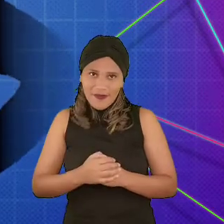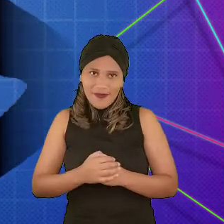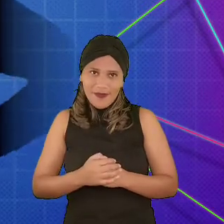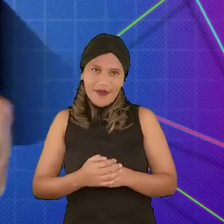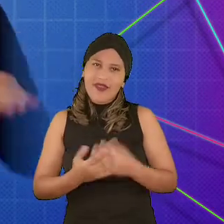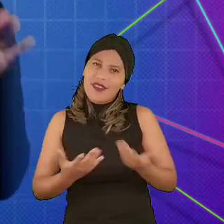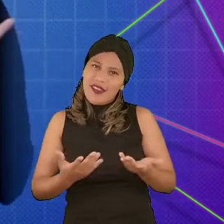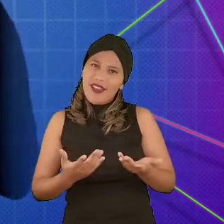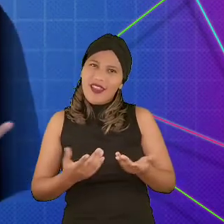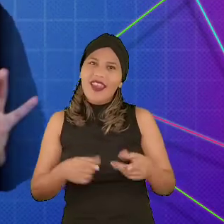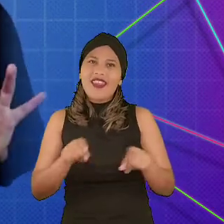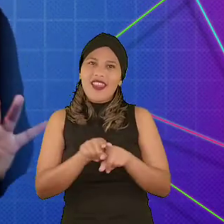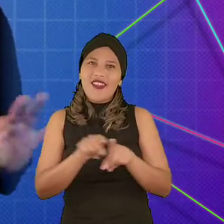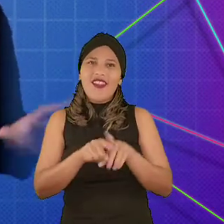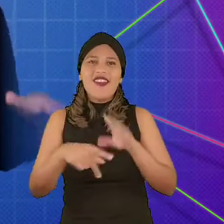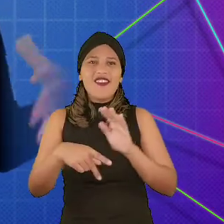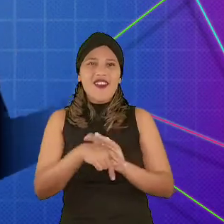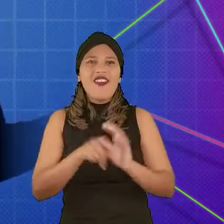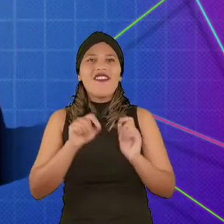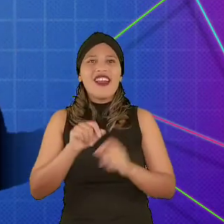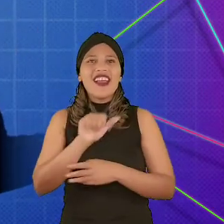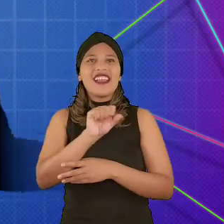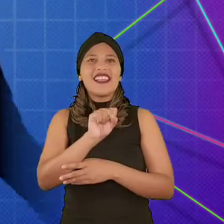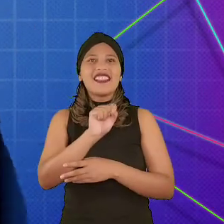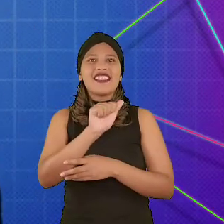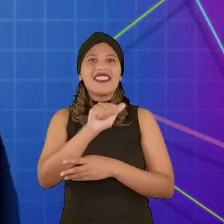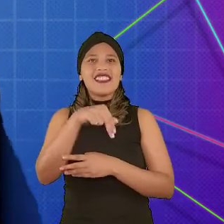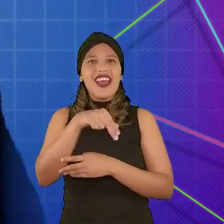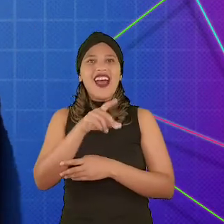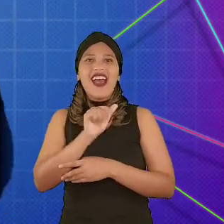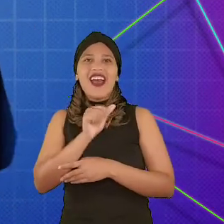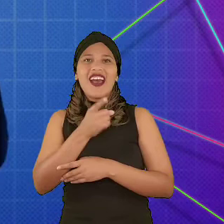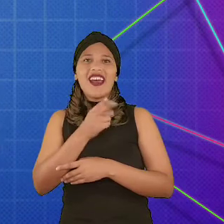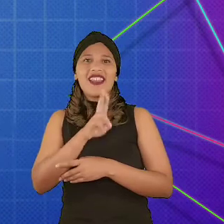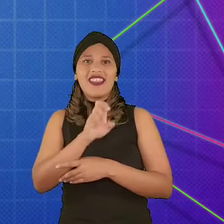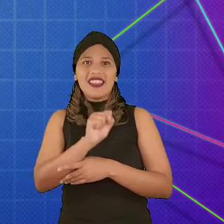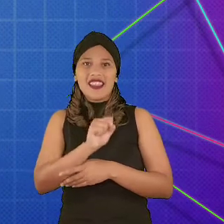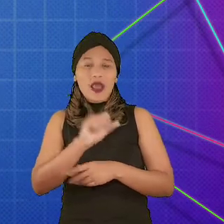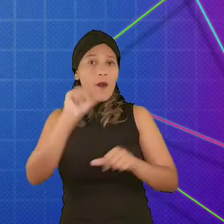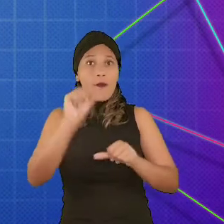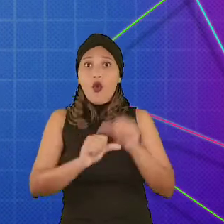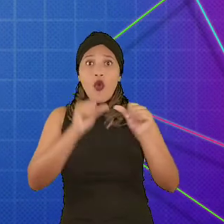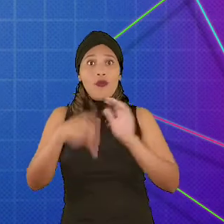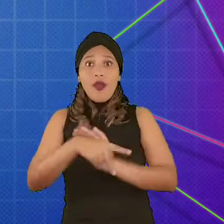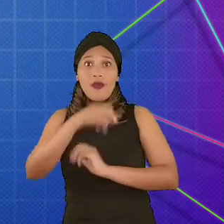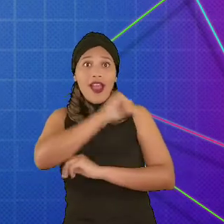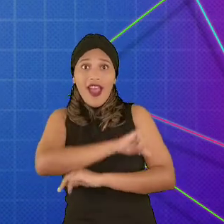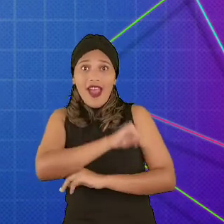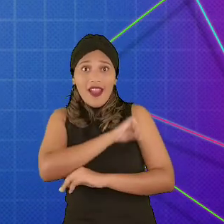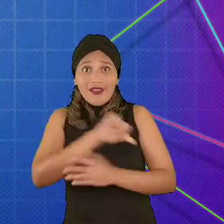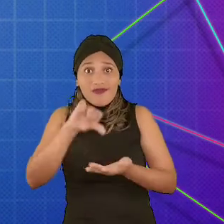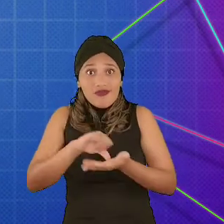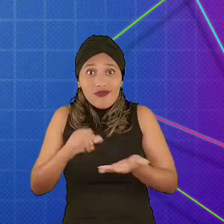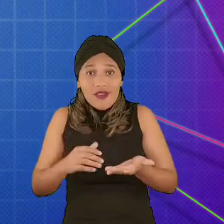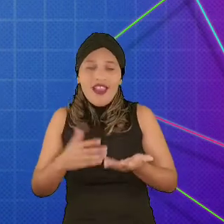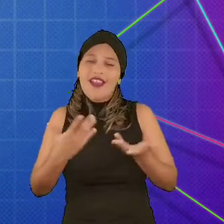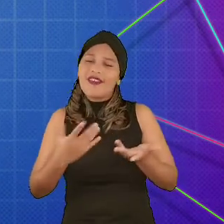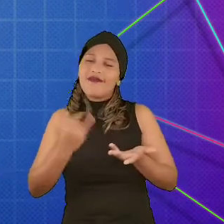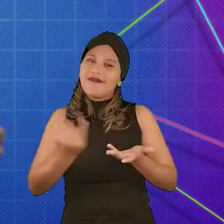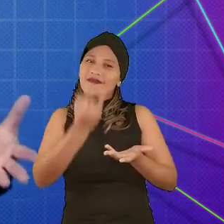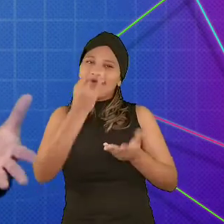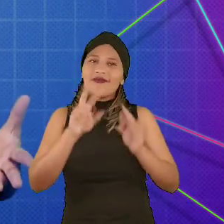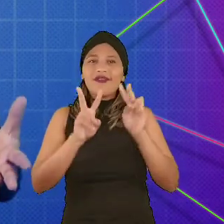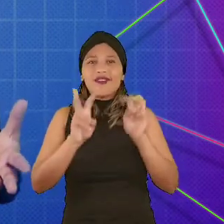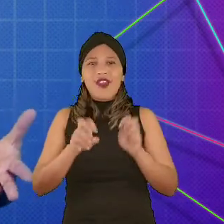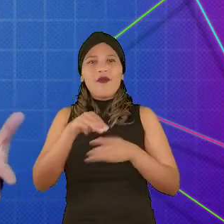GTA San Andreas que transformava a cidade na capital carioca. Esse tipo de coisa pode mostrar outro fato importante dos